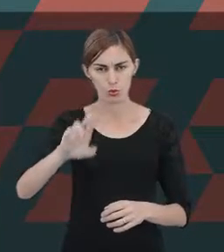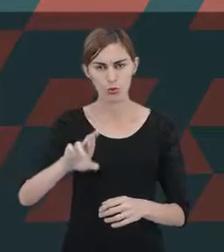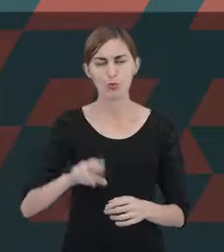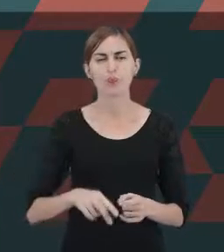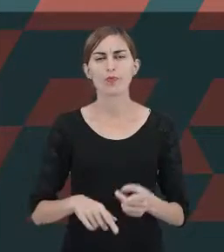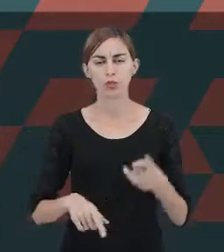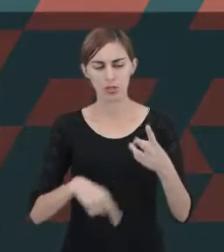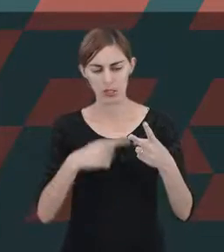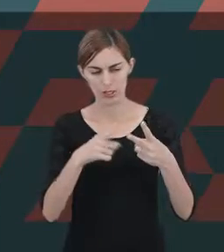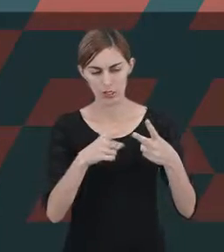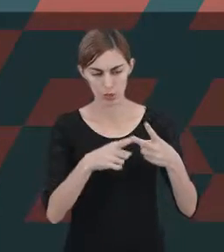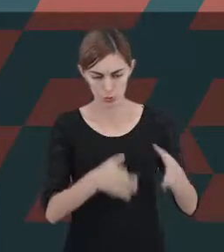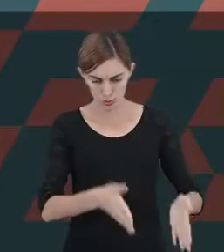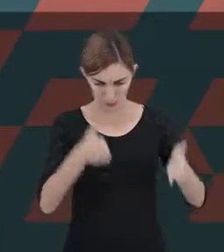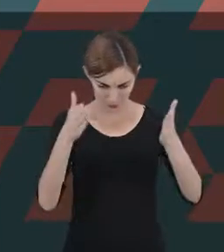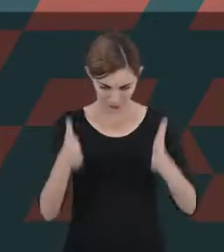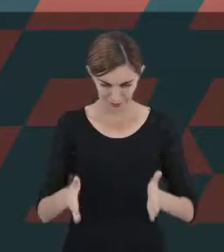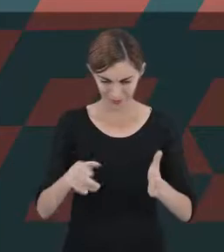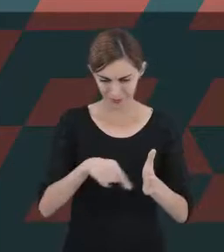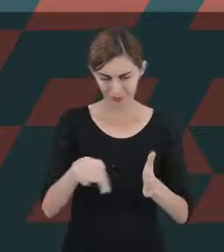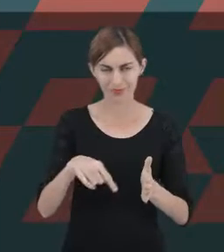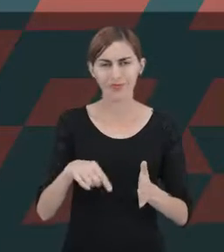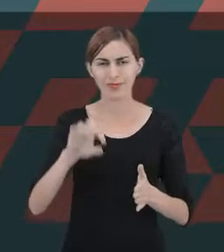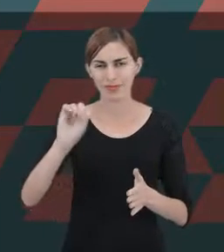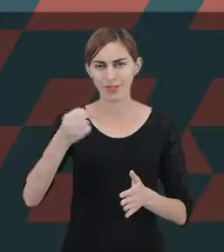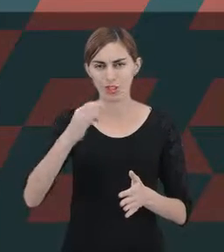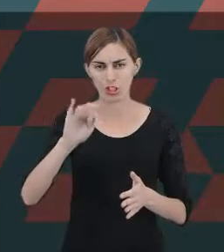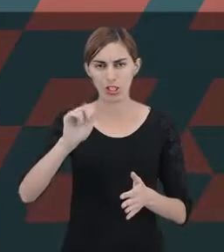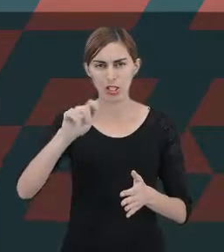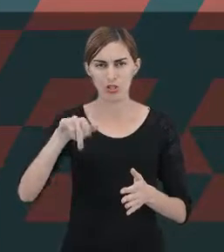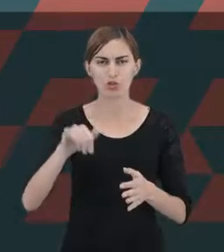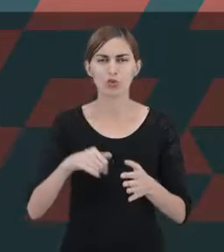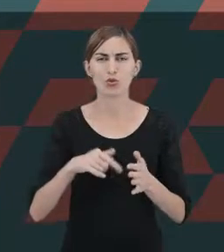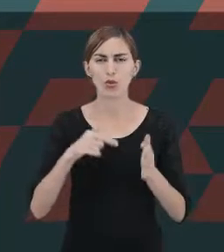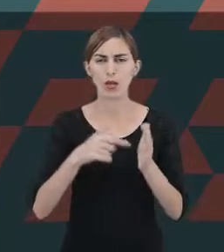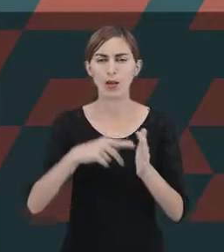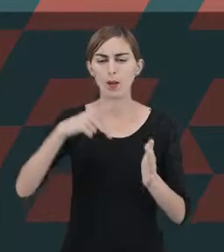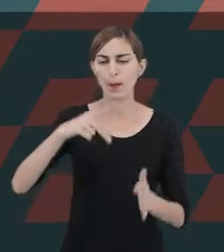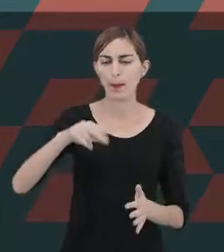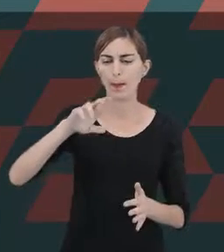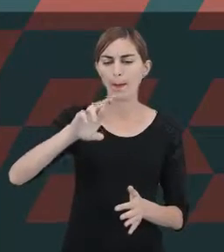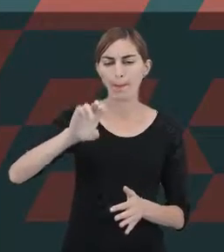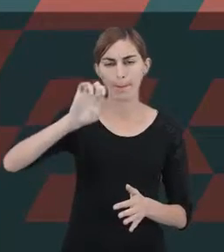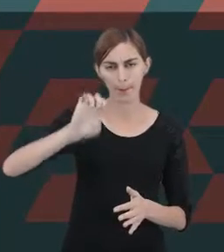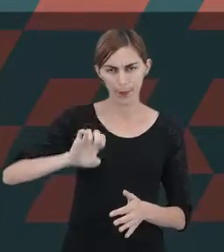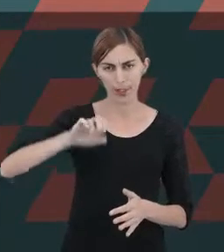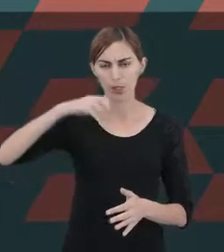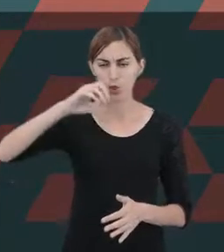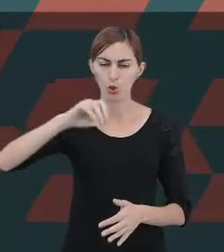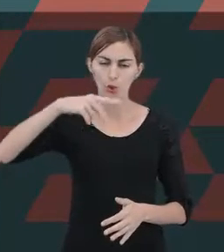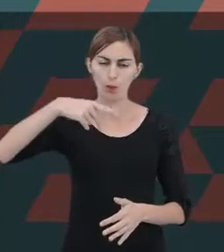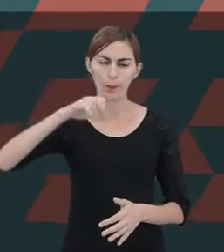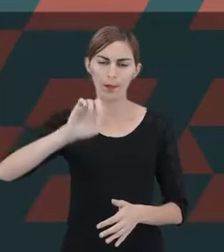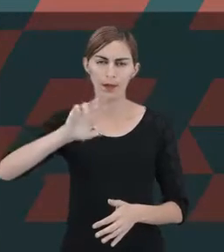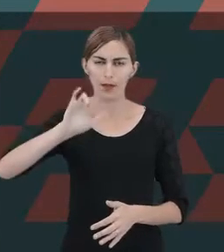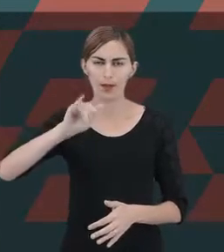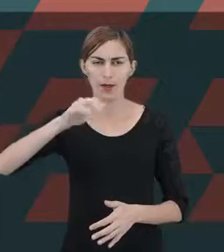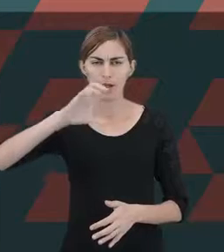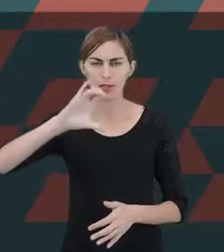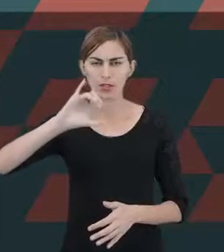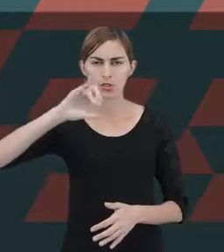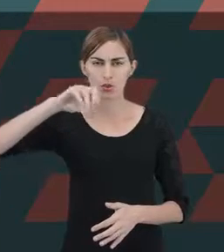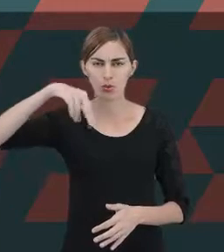estágio proposto por Piaget é justamente o estágio pré-operacional. que ele quer dizer com isso?